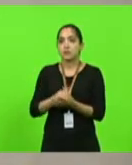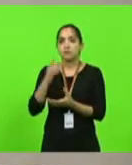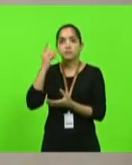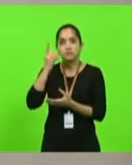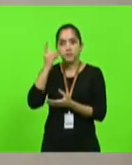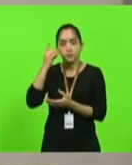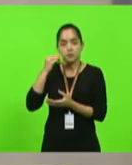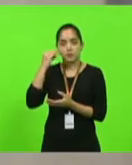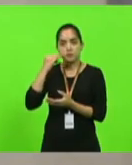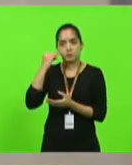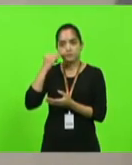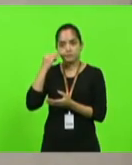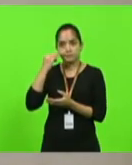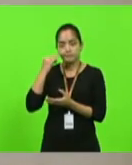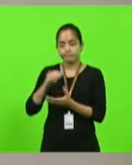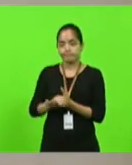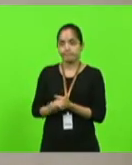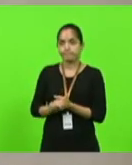Márcio Machado.